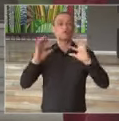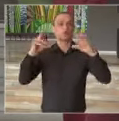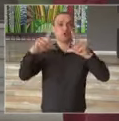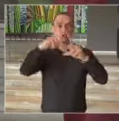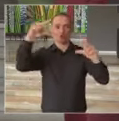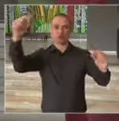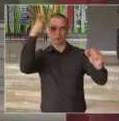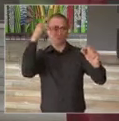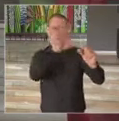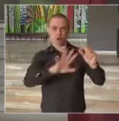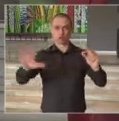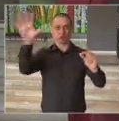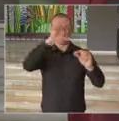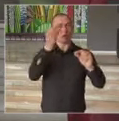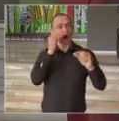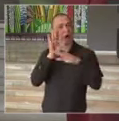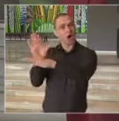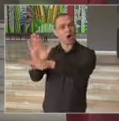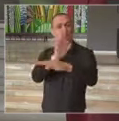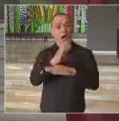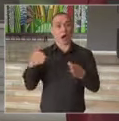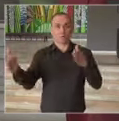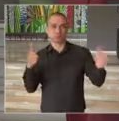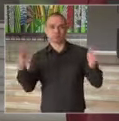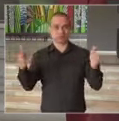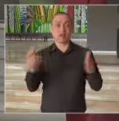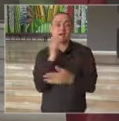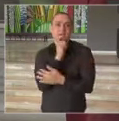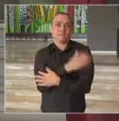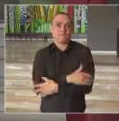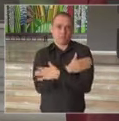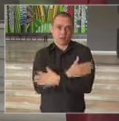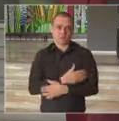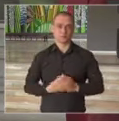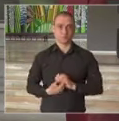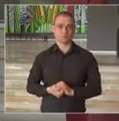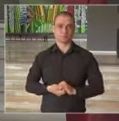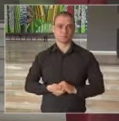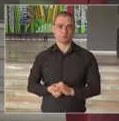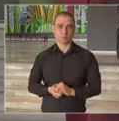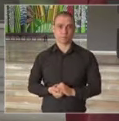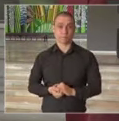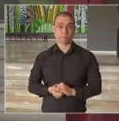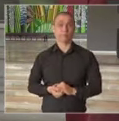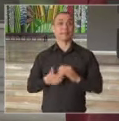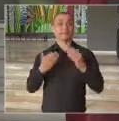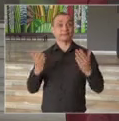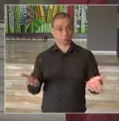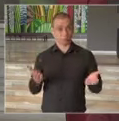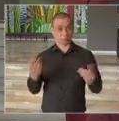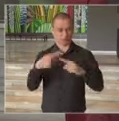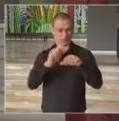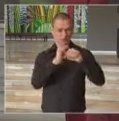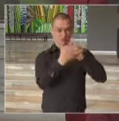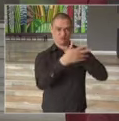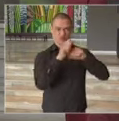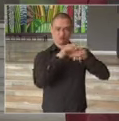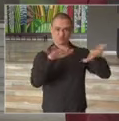o Estado de São Paulo, durante o período do inverno. Em razão da pandemia,